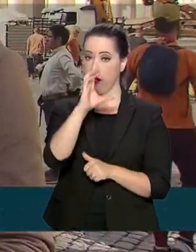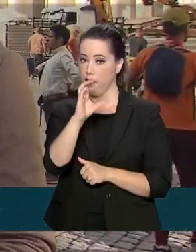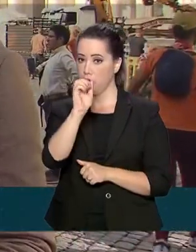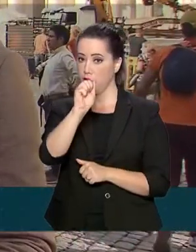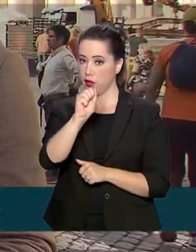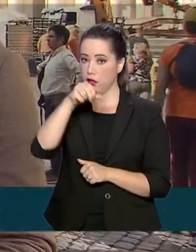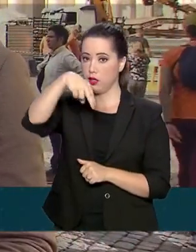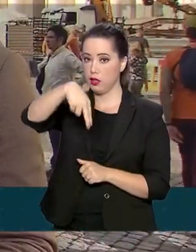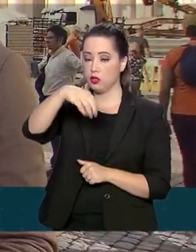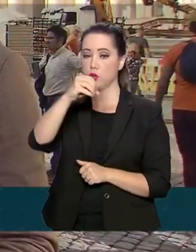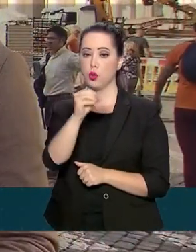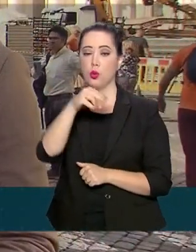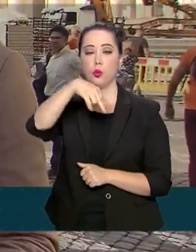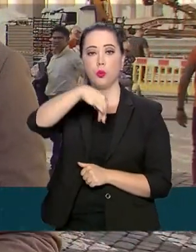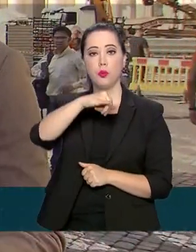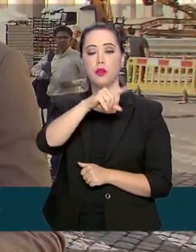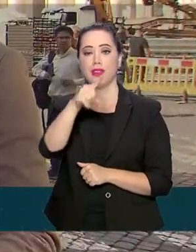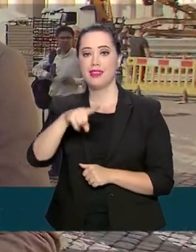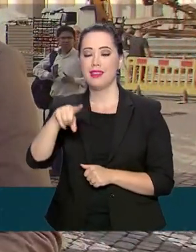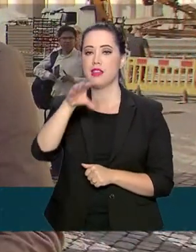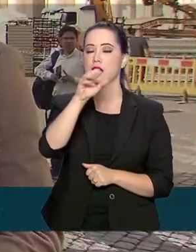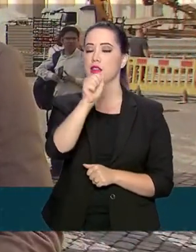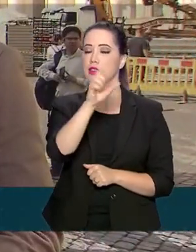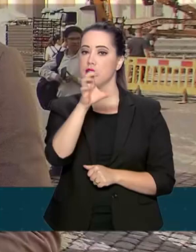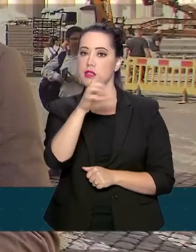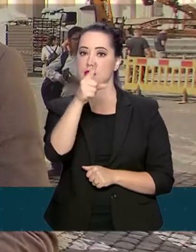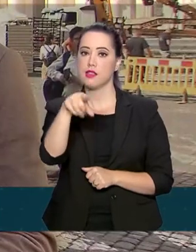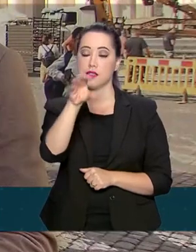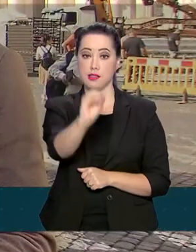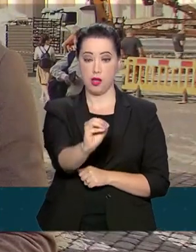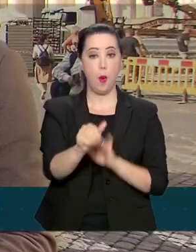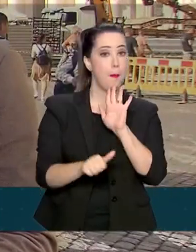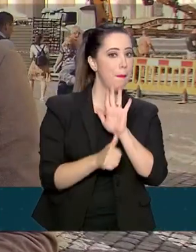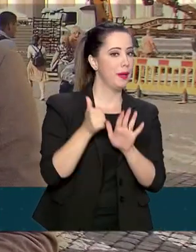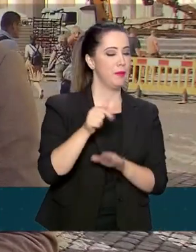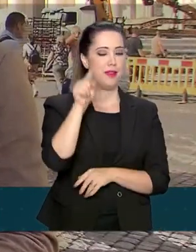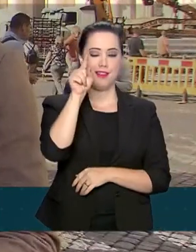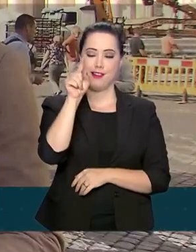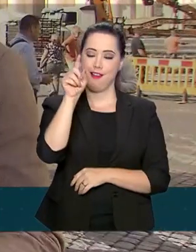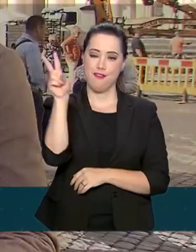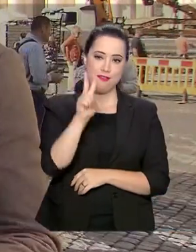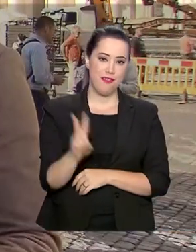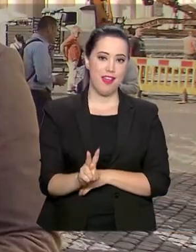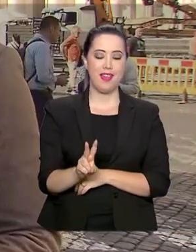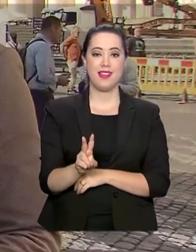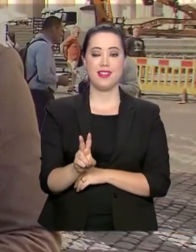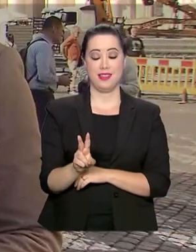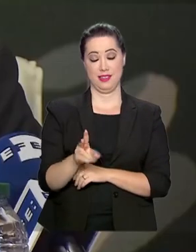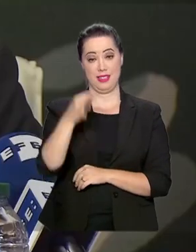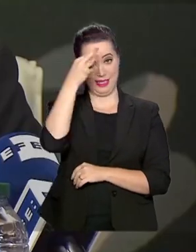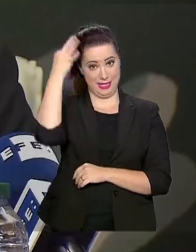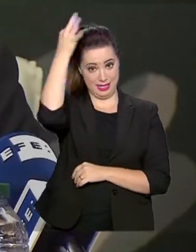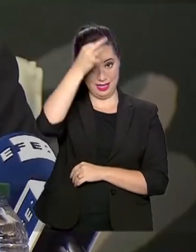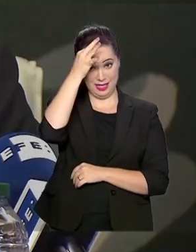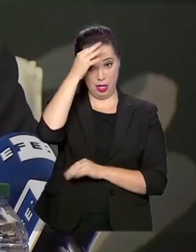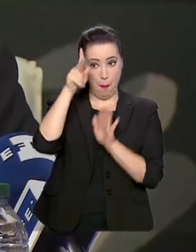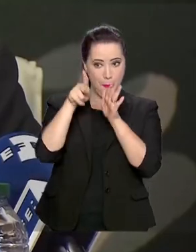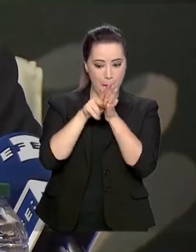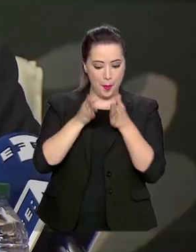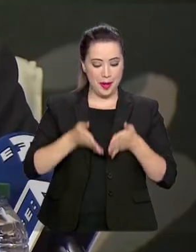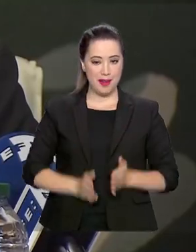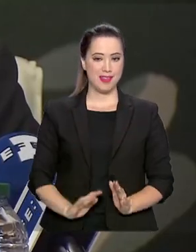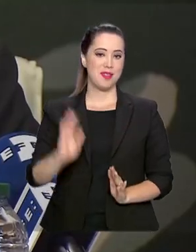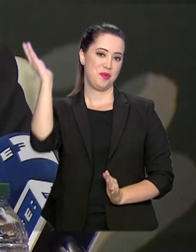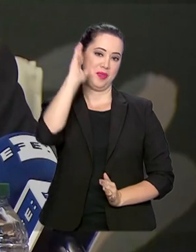esperadas para este momento histórico, a santificação da primeira santa brasileira, a Santa Dulce. O vice-presidente